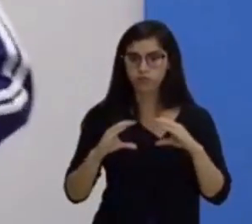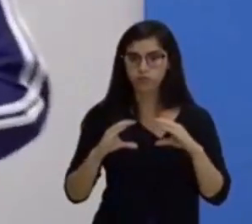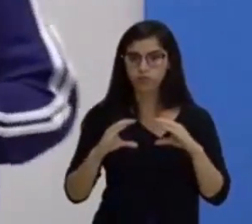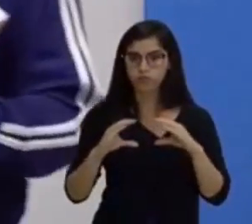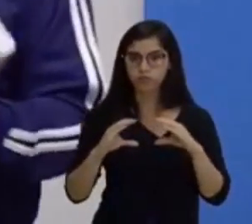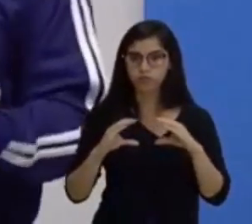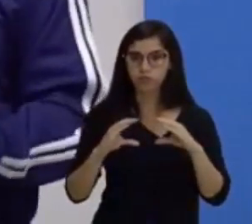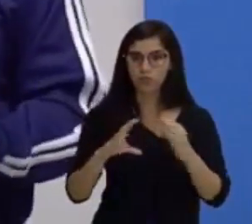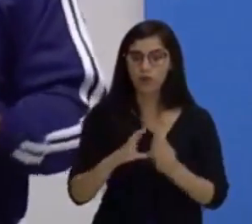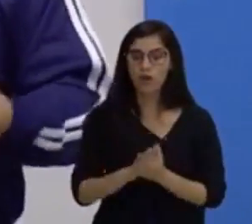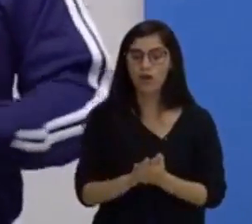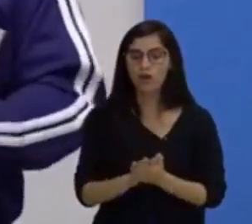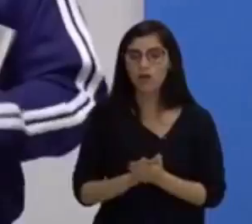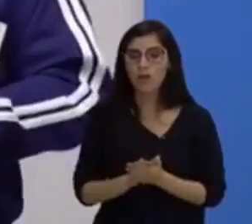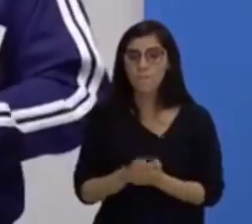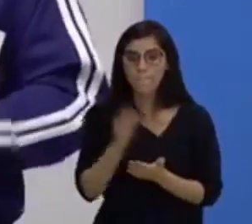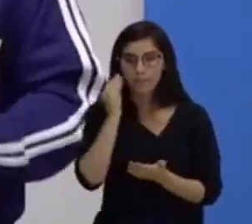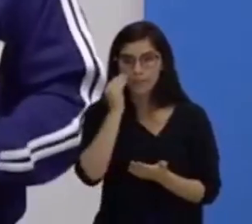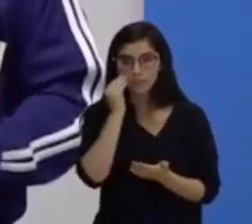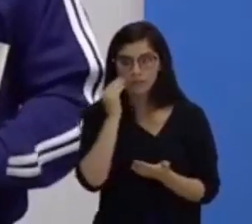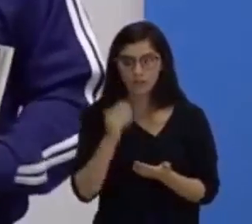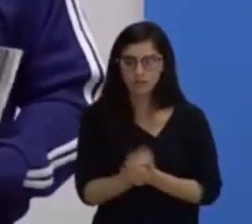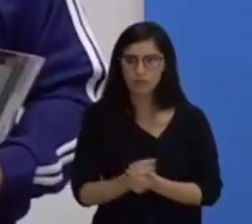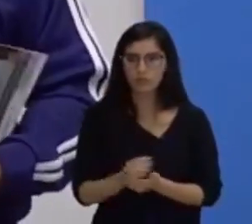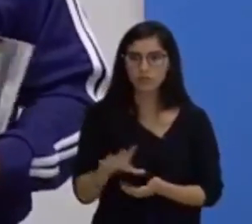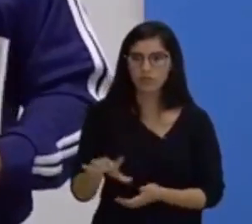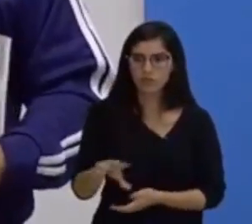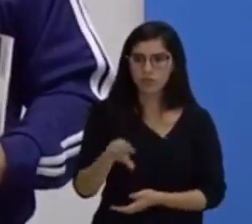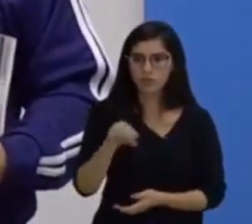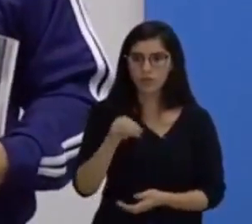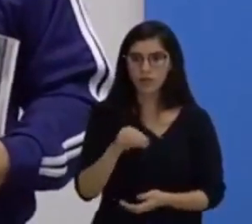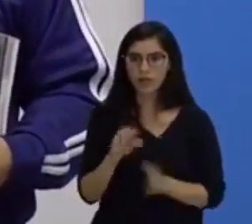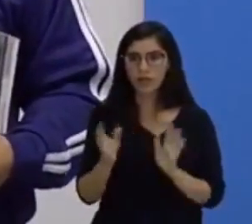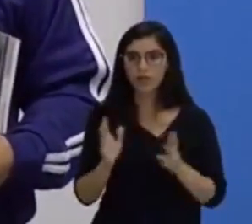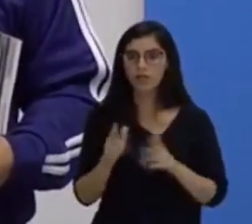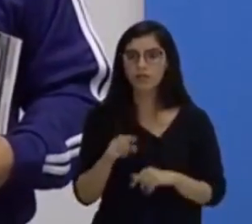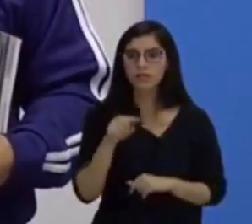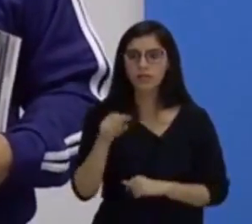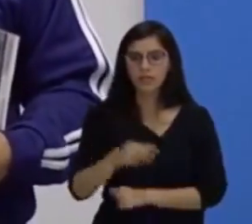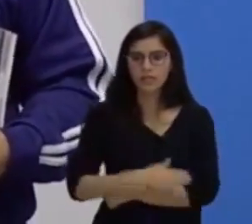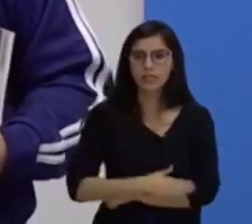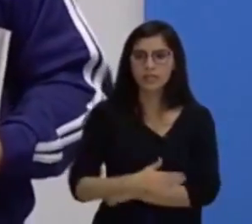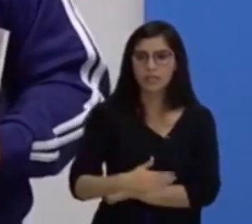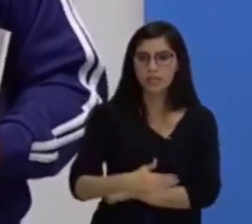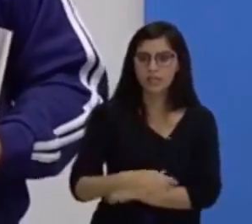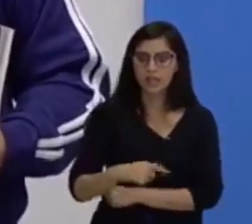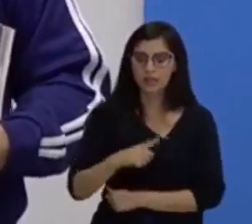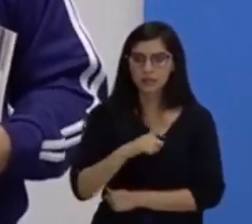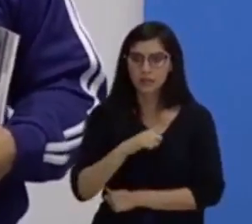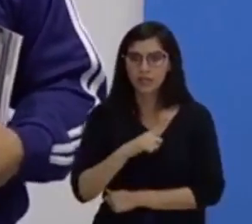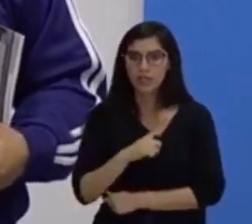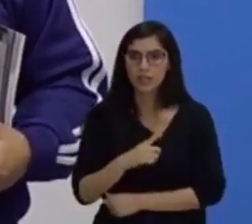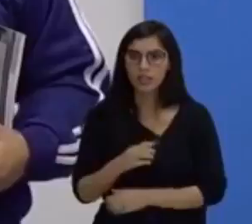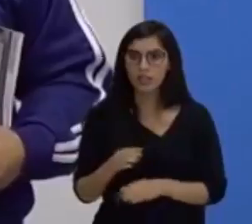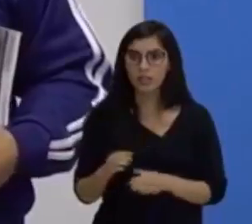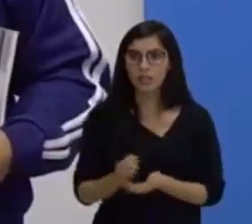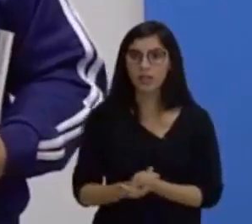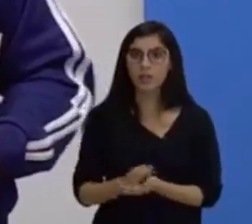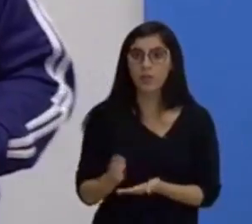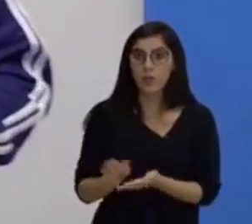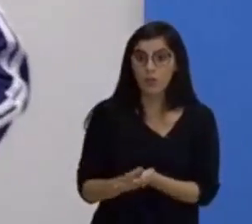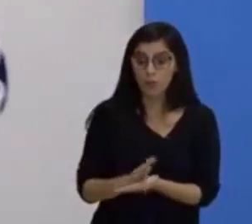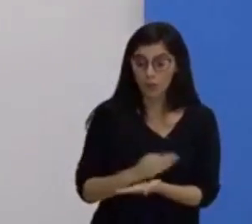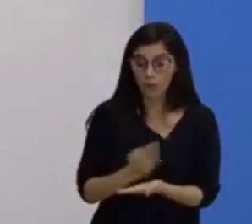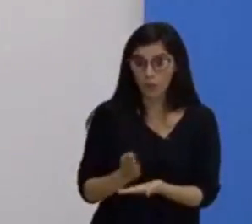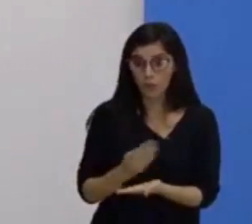Analisa bem comigo aqui. Se eu pegar agora, você está aí na sua sala e você tem um caderno grosso, e você pegou